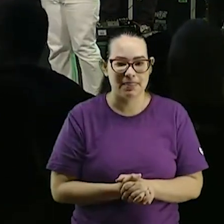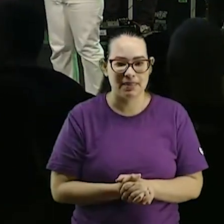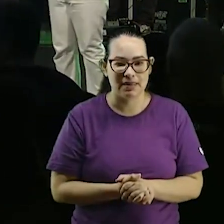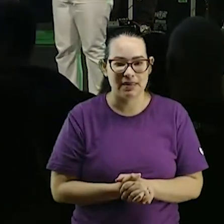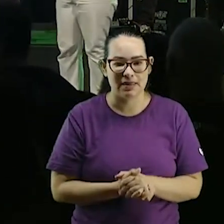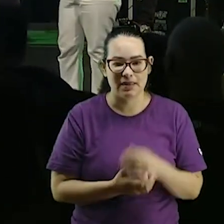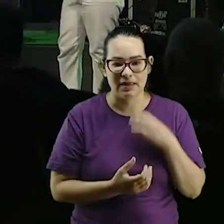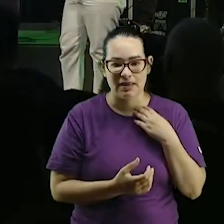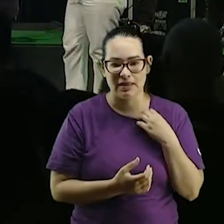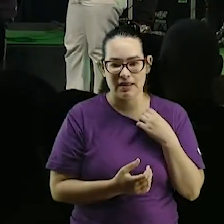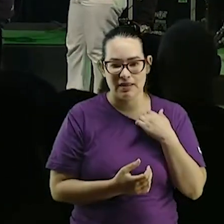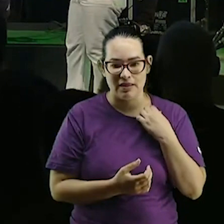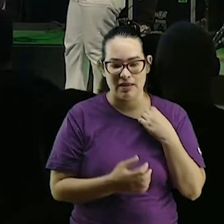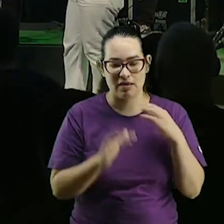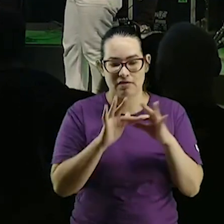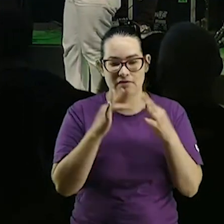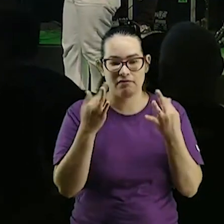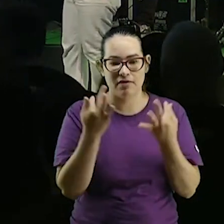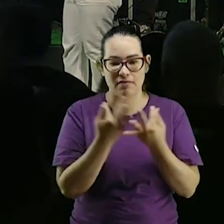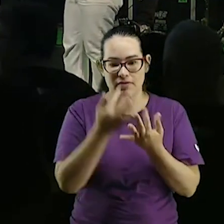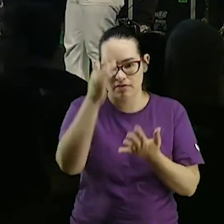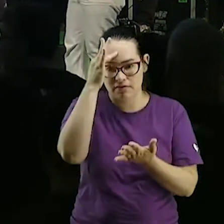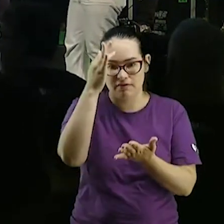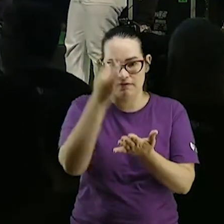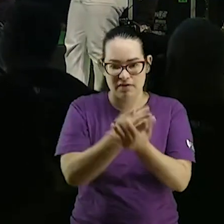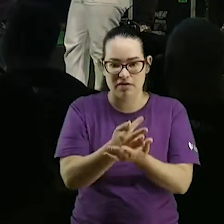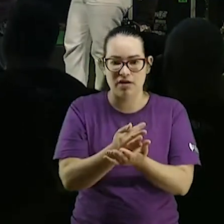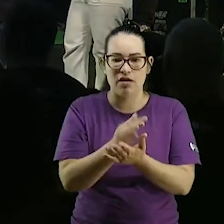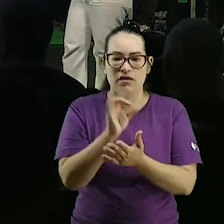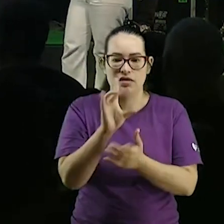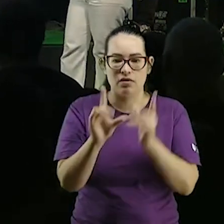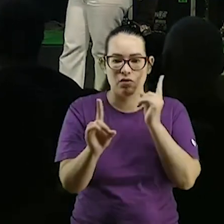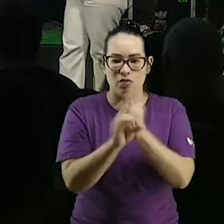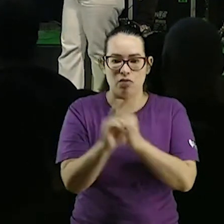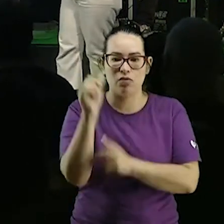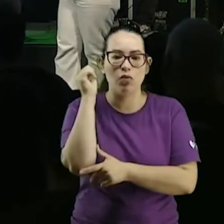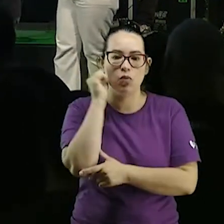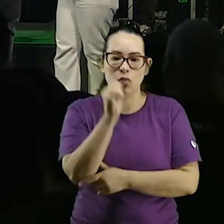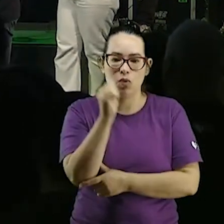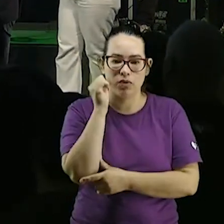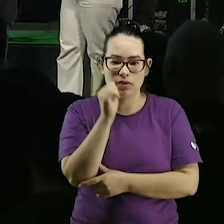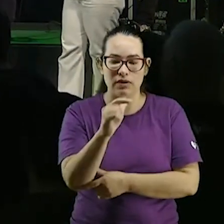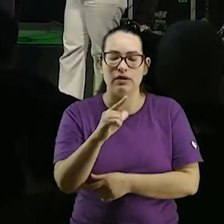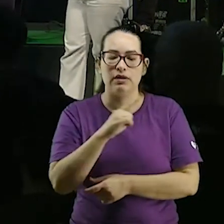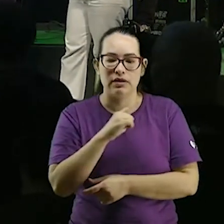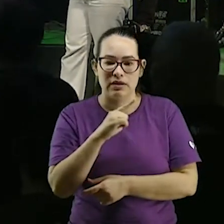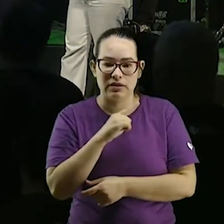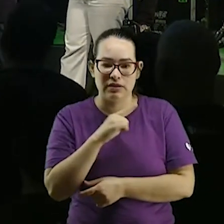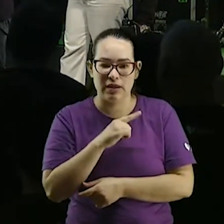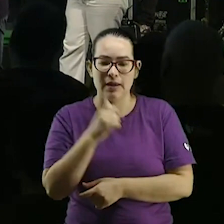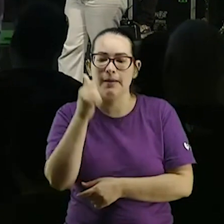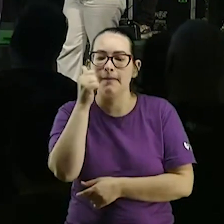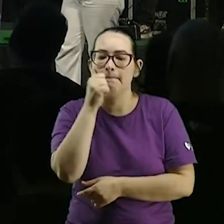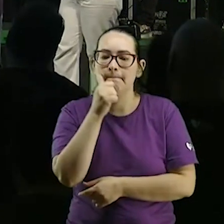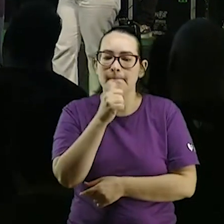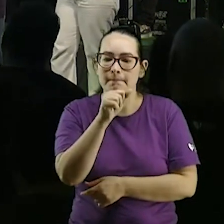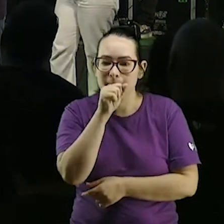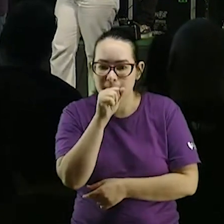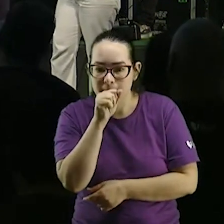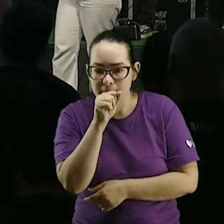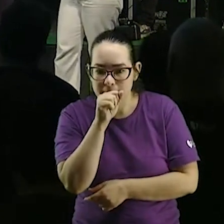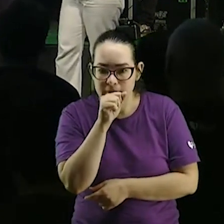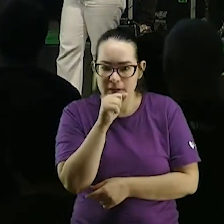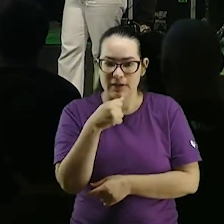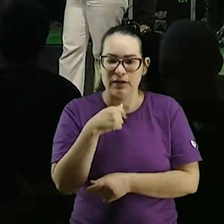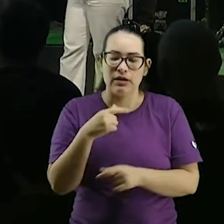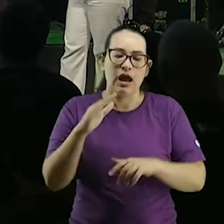a família da fé gente tem um entre elas das mulheres tem o estação maternidade que está cuidando das moças a moça ficou grávida